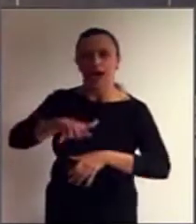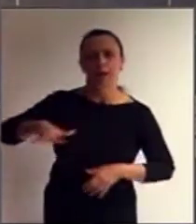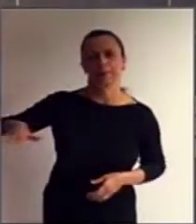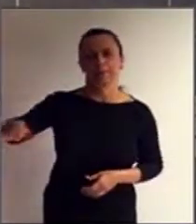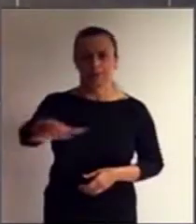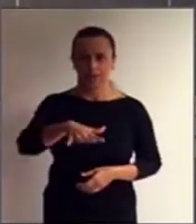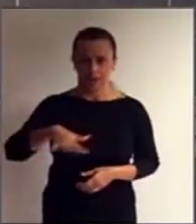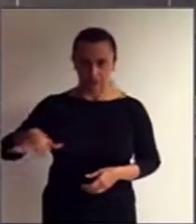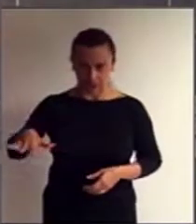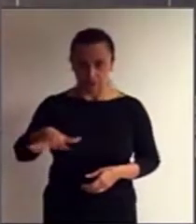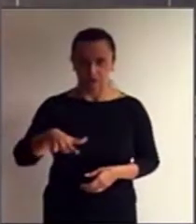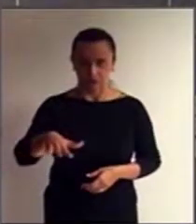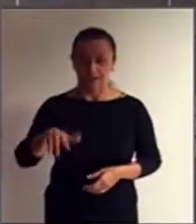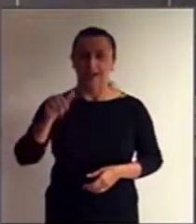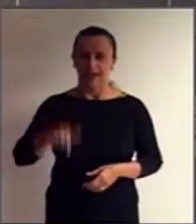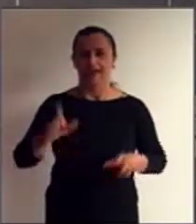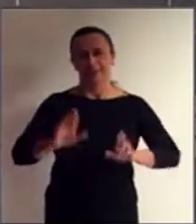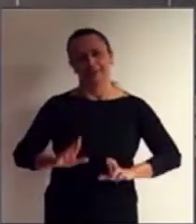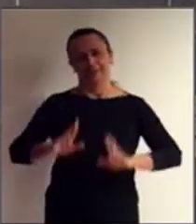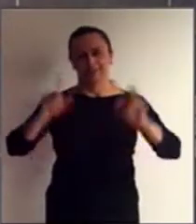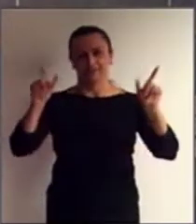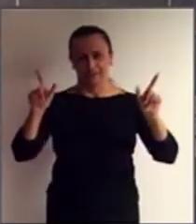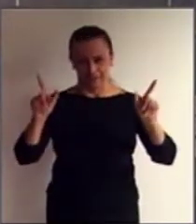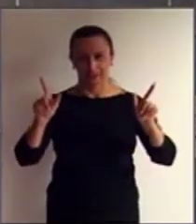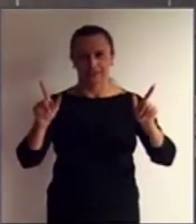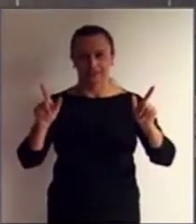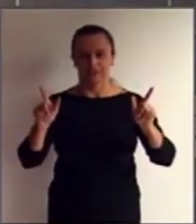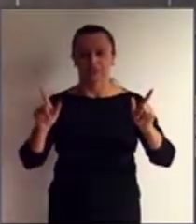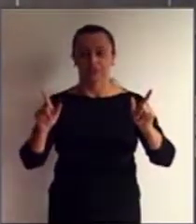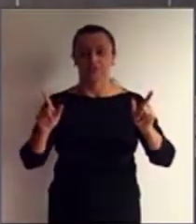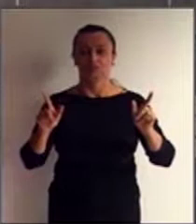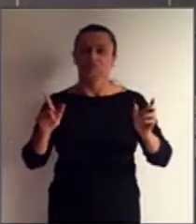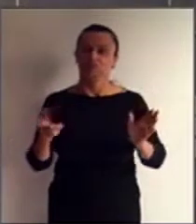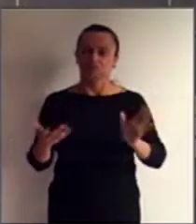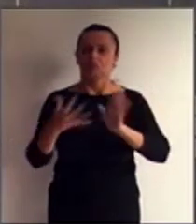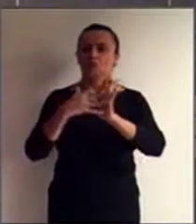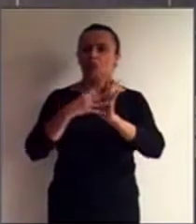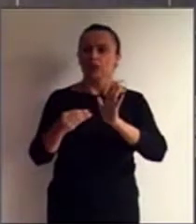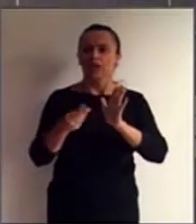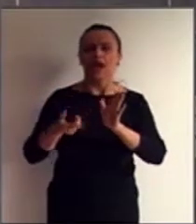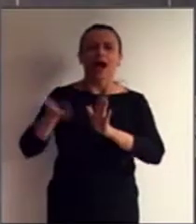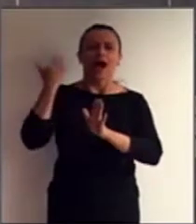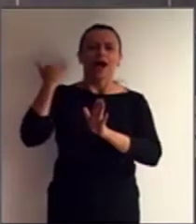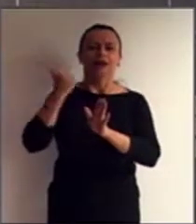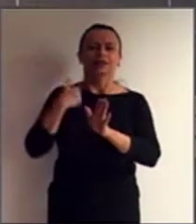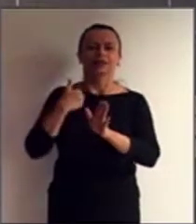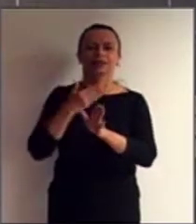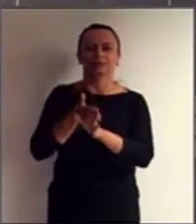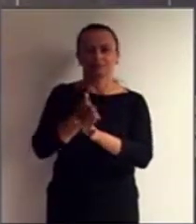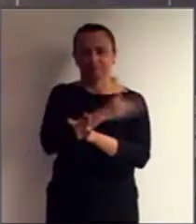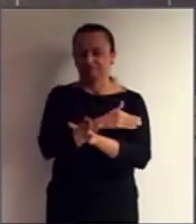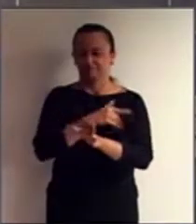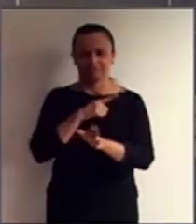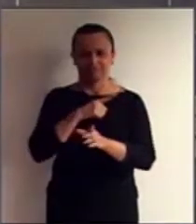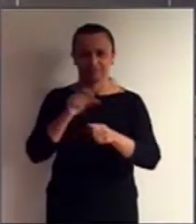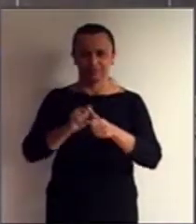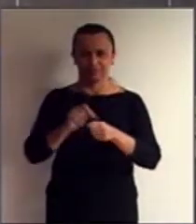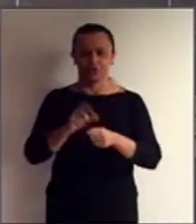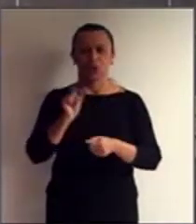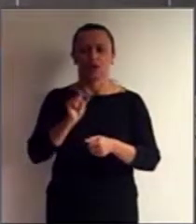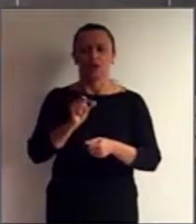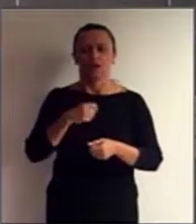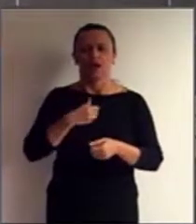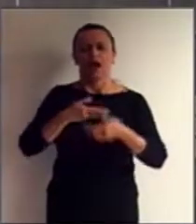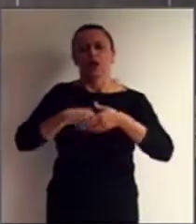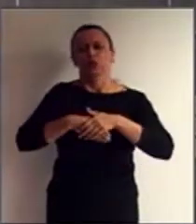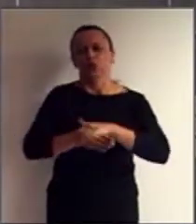grande diferencial de um modelo que vínhamos praticando. O modelo, o paradigma